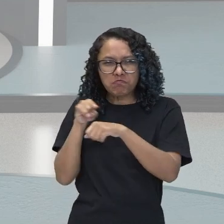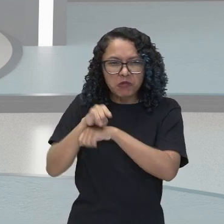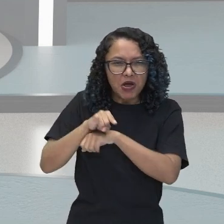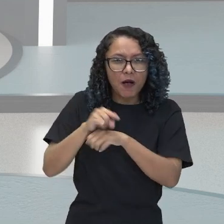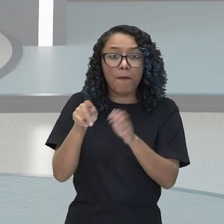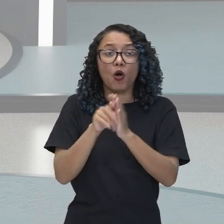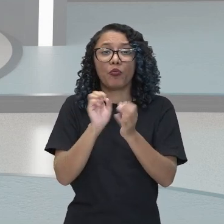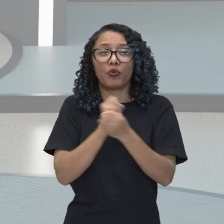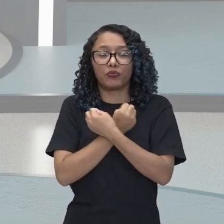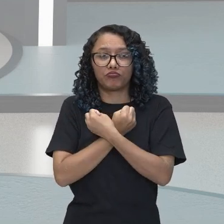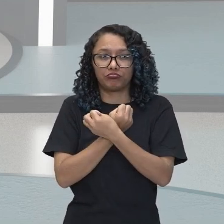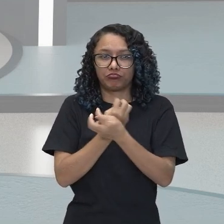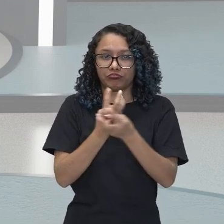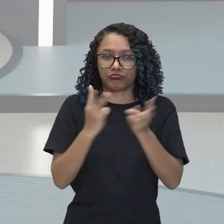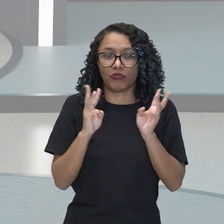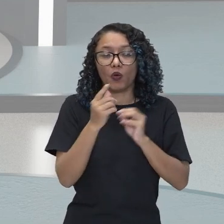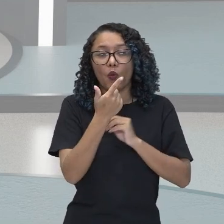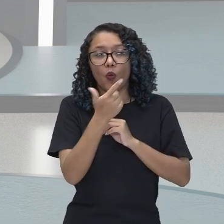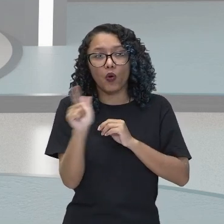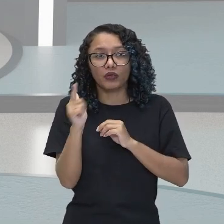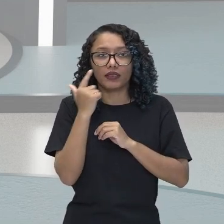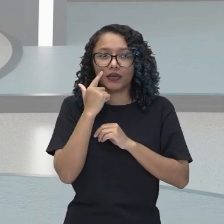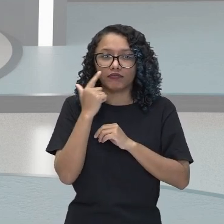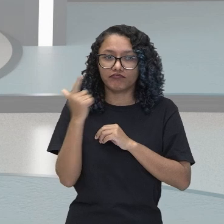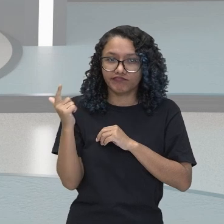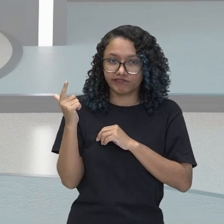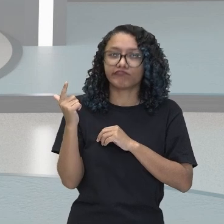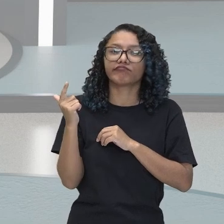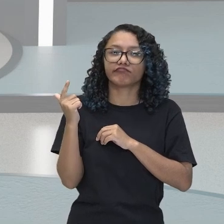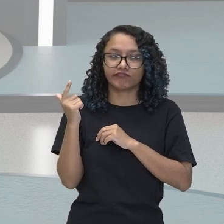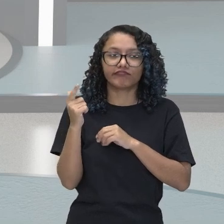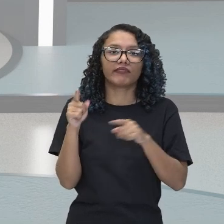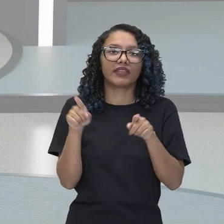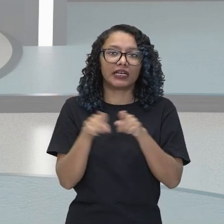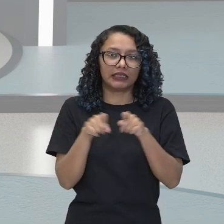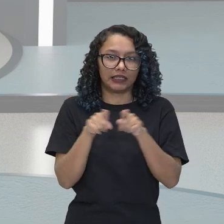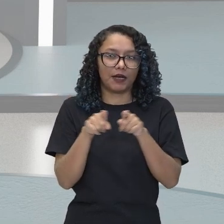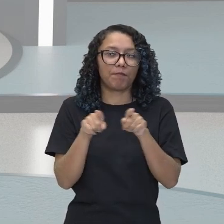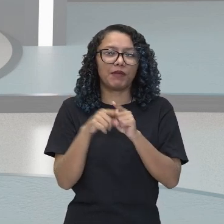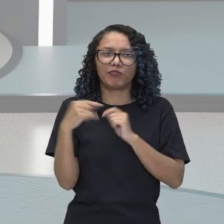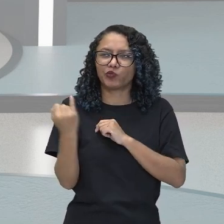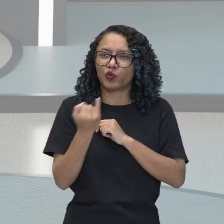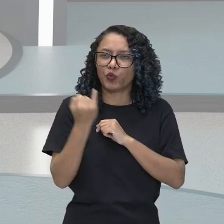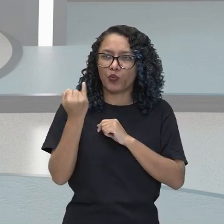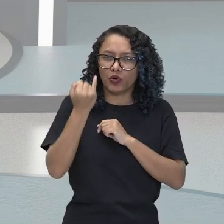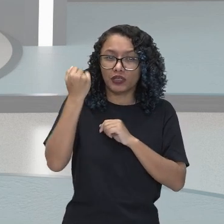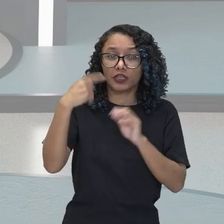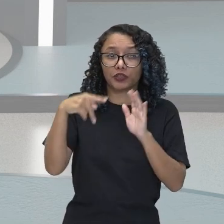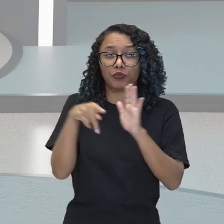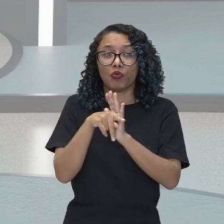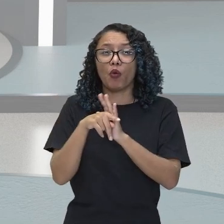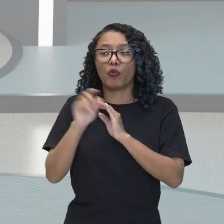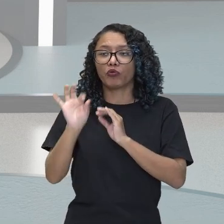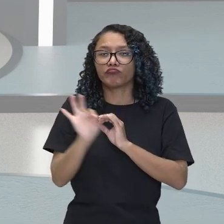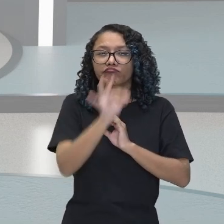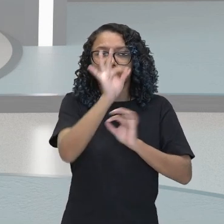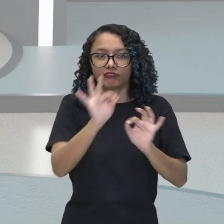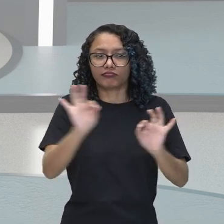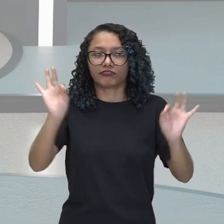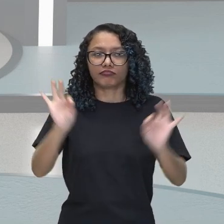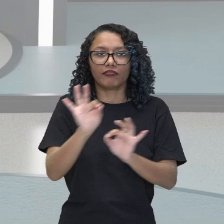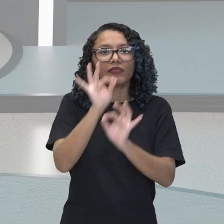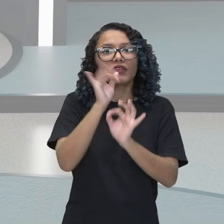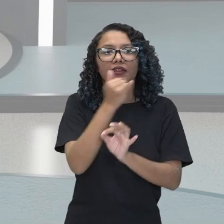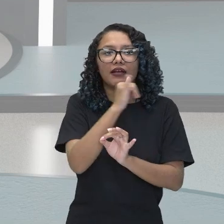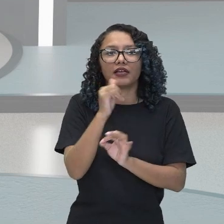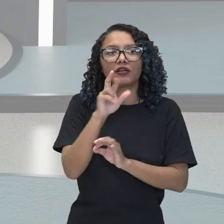Tristão e Isolda, é uma das óperas mais importantes do maestro italiano Richard Wagner.